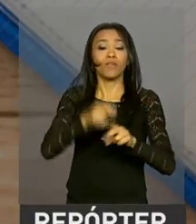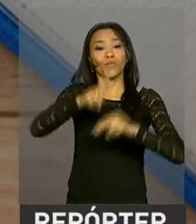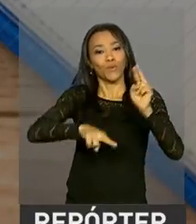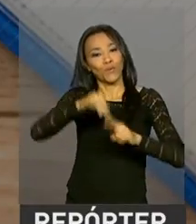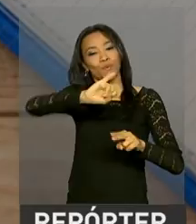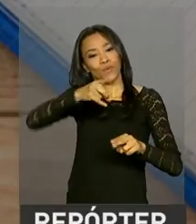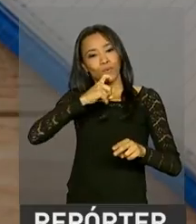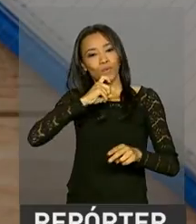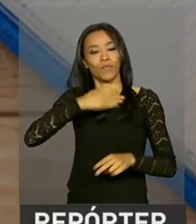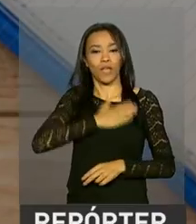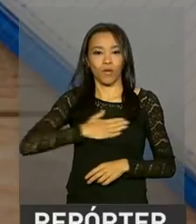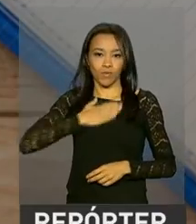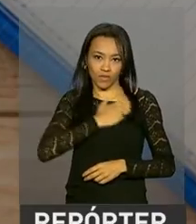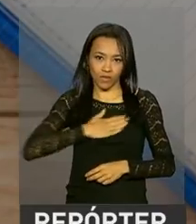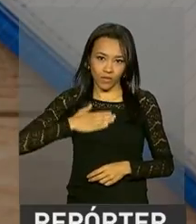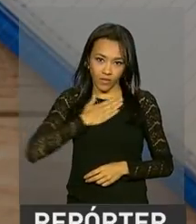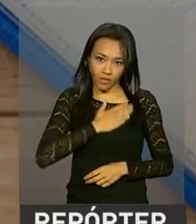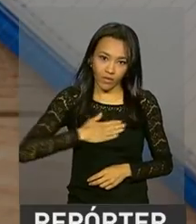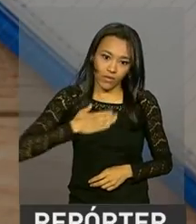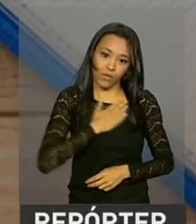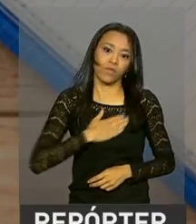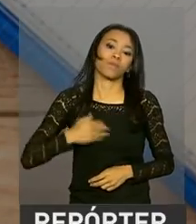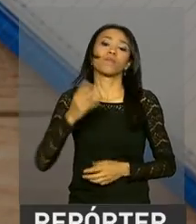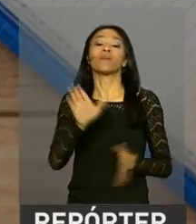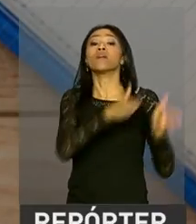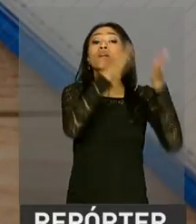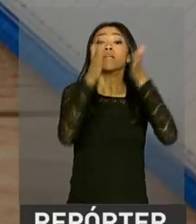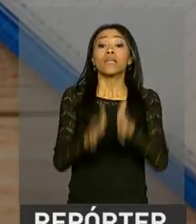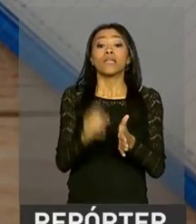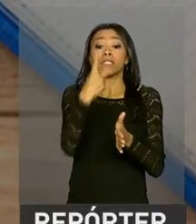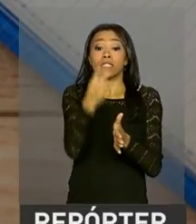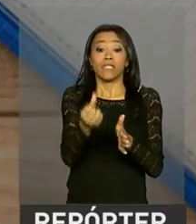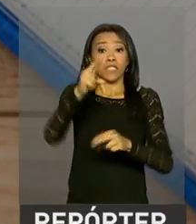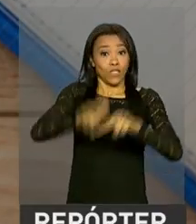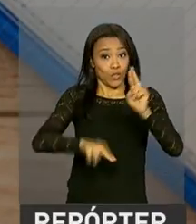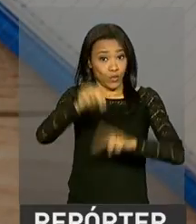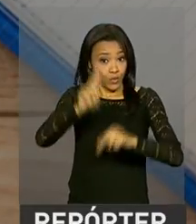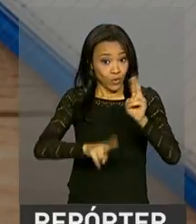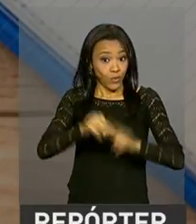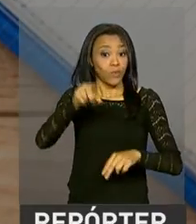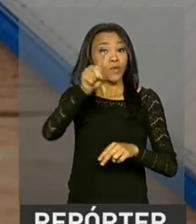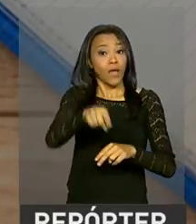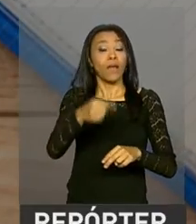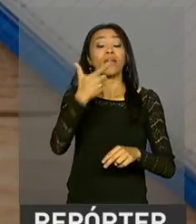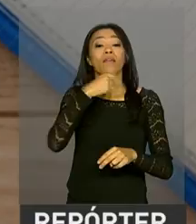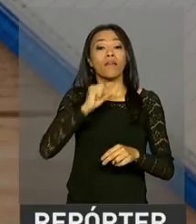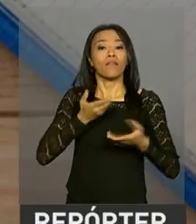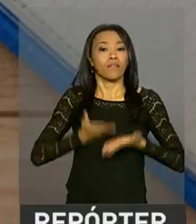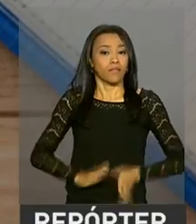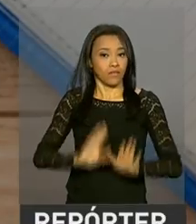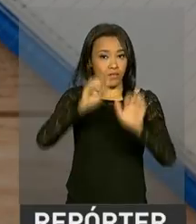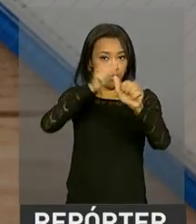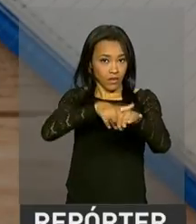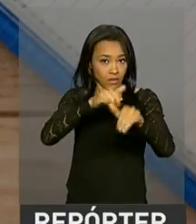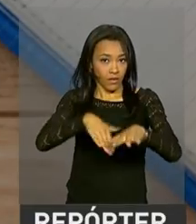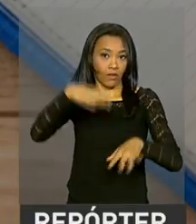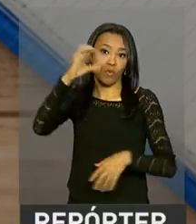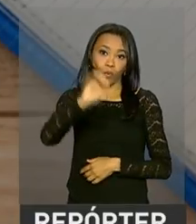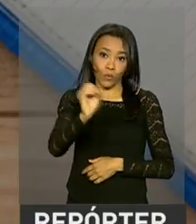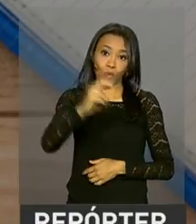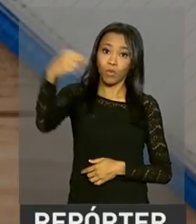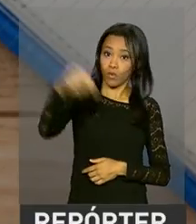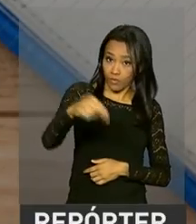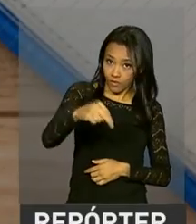junho, julho e agosto. Em 16 de junho, começa o período destinado aos trabalhadores nascidos em setembro,